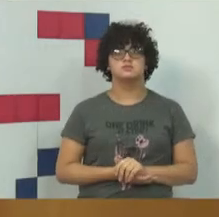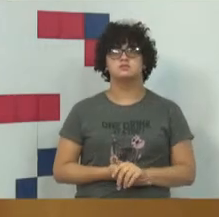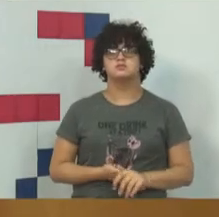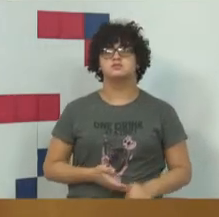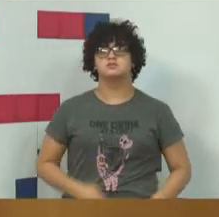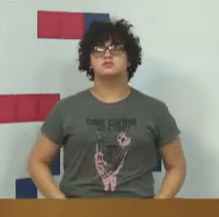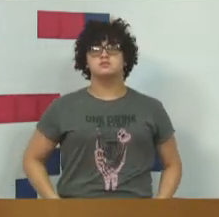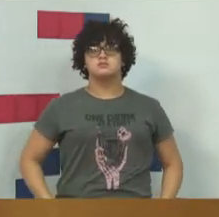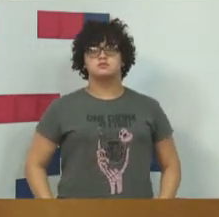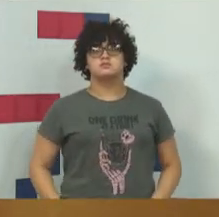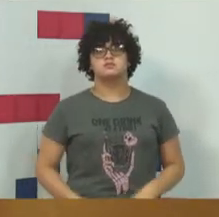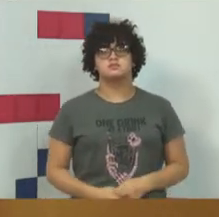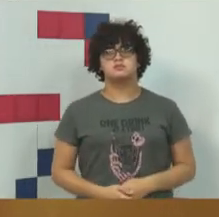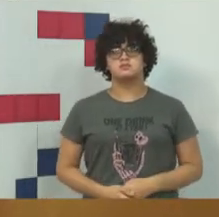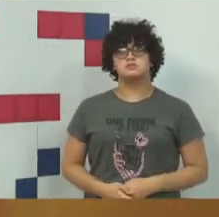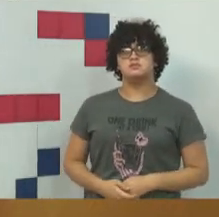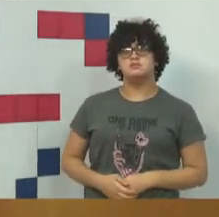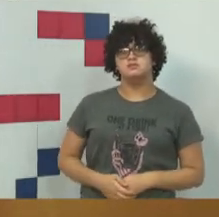I'm going to go back to it.